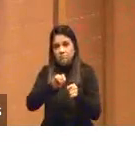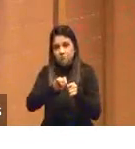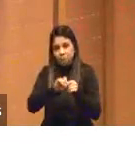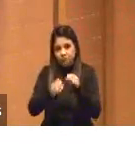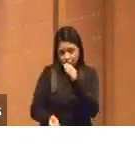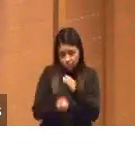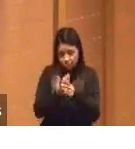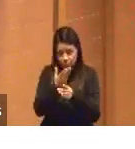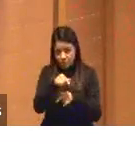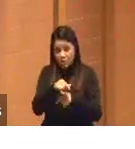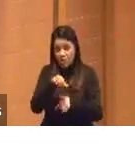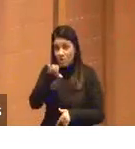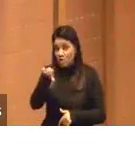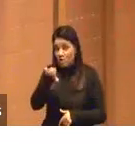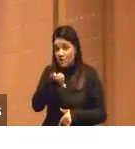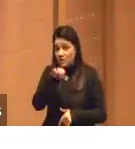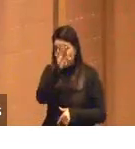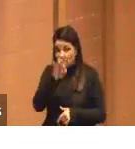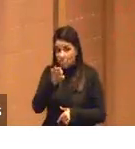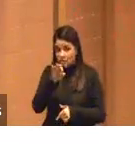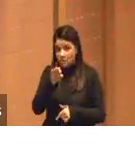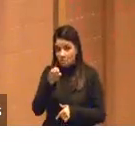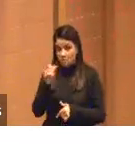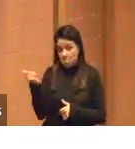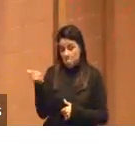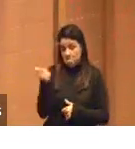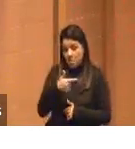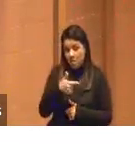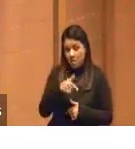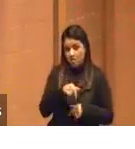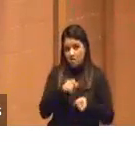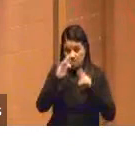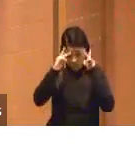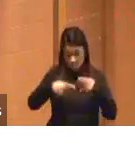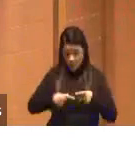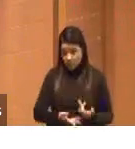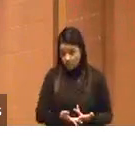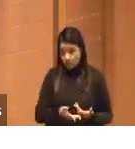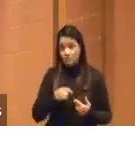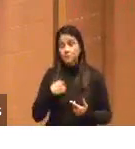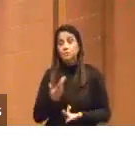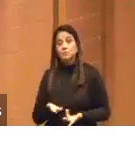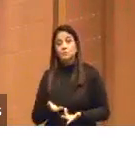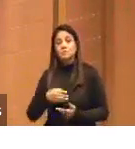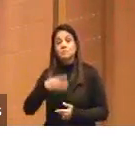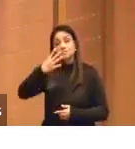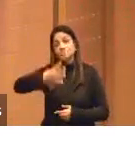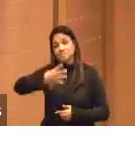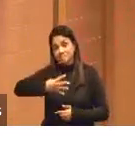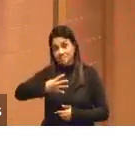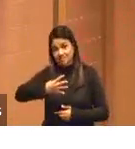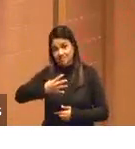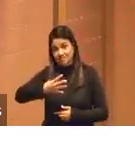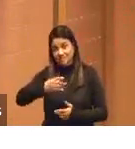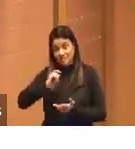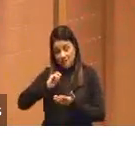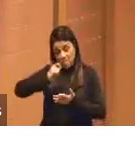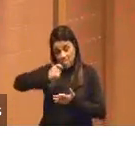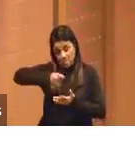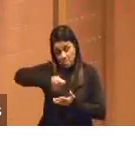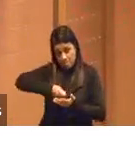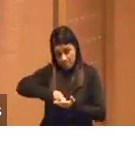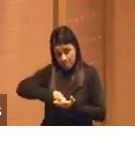99% melhor do que nós. E a versão 4, essa que é paga,